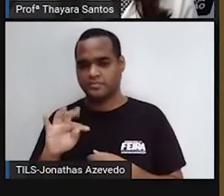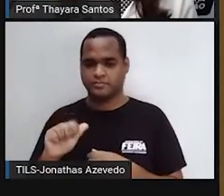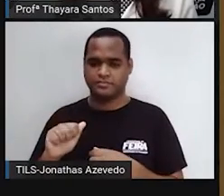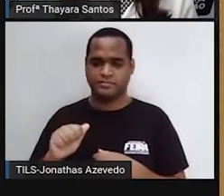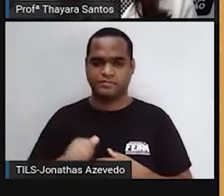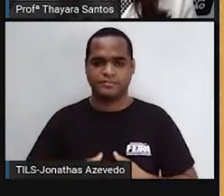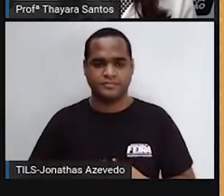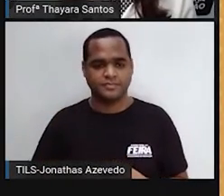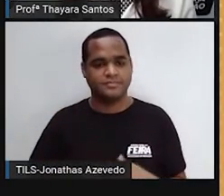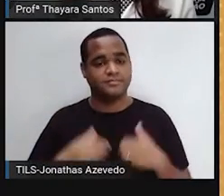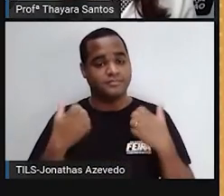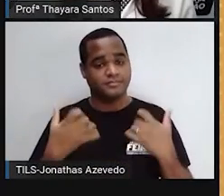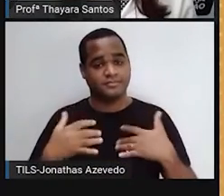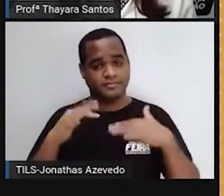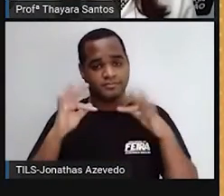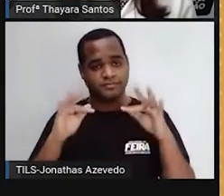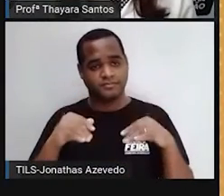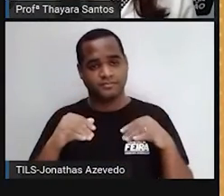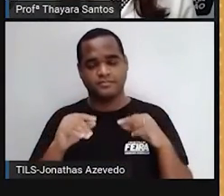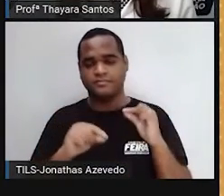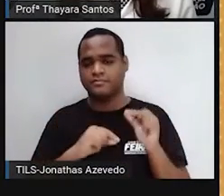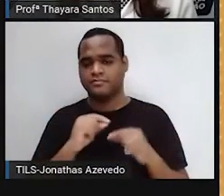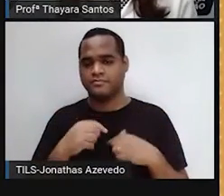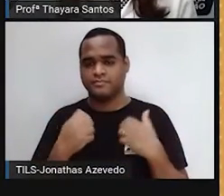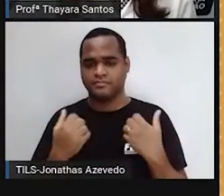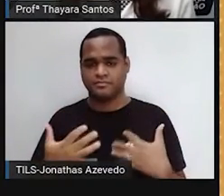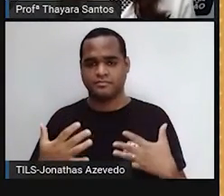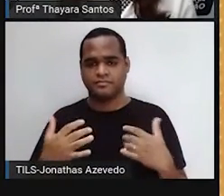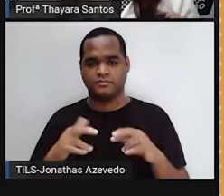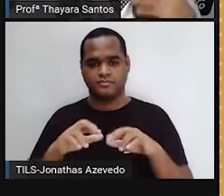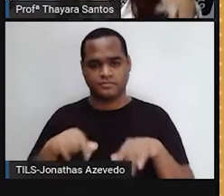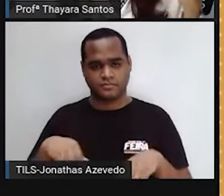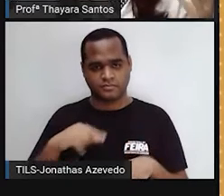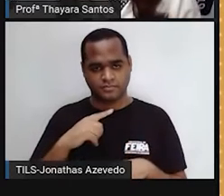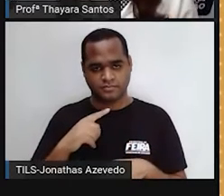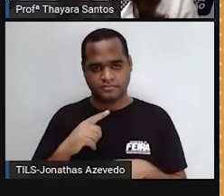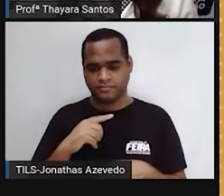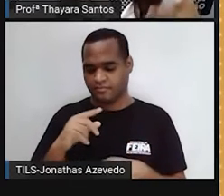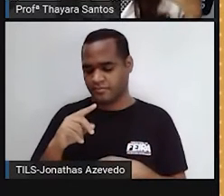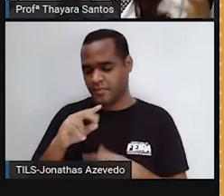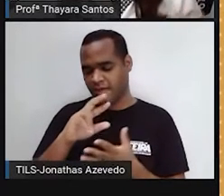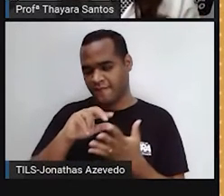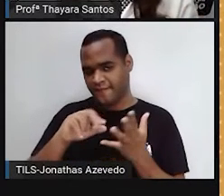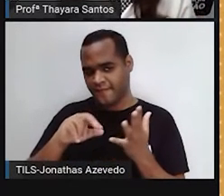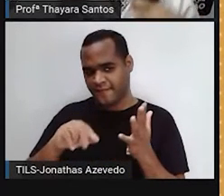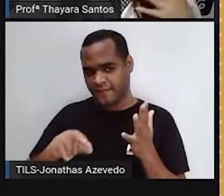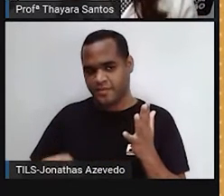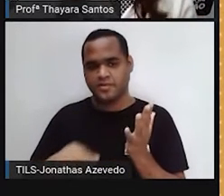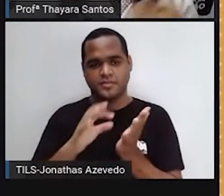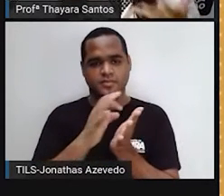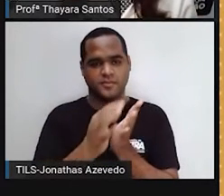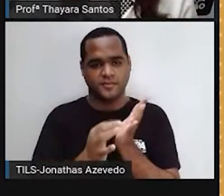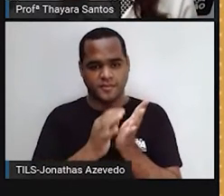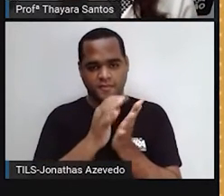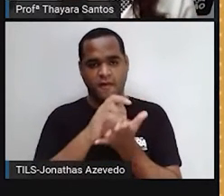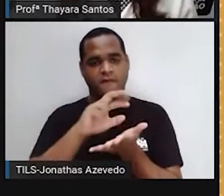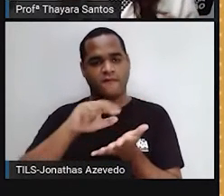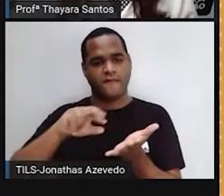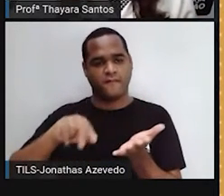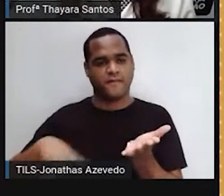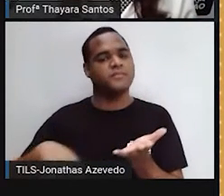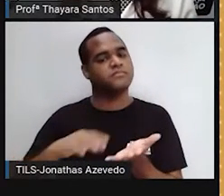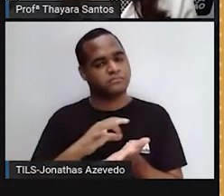E por fim, a gente tem aqueles organismos que são chamados de pluricellulares. Pluri dá ideia de muitos, vários.